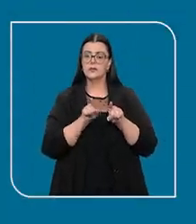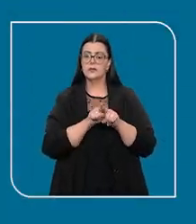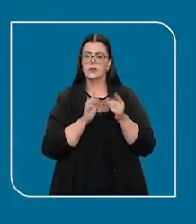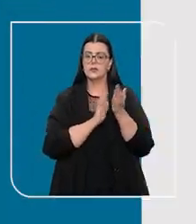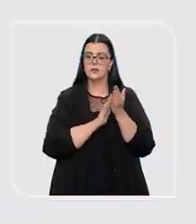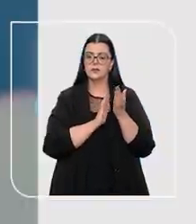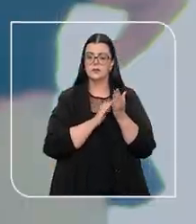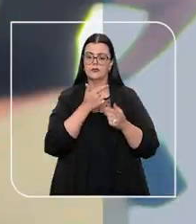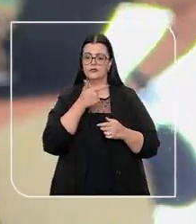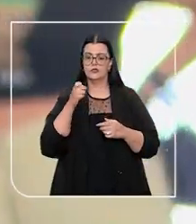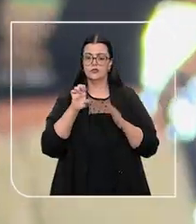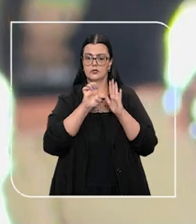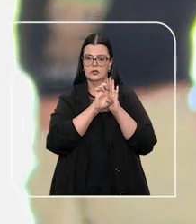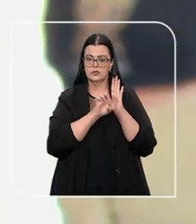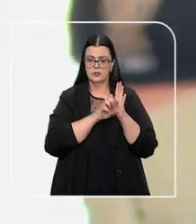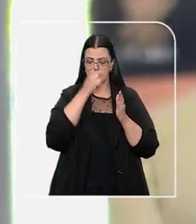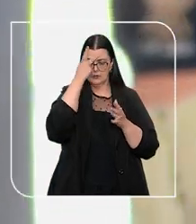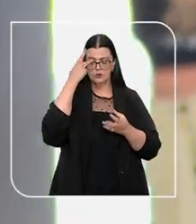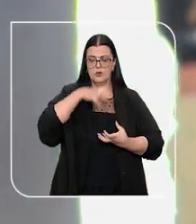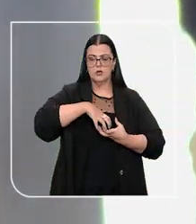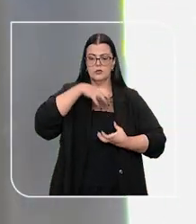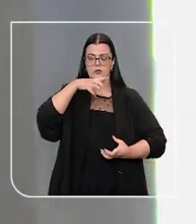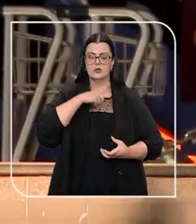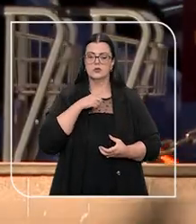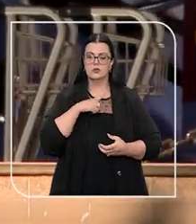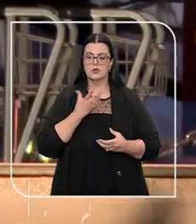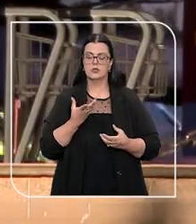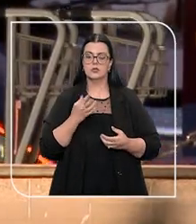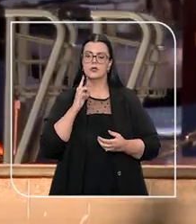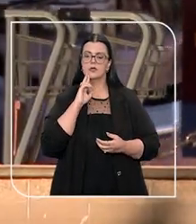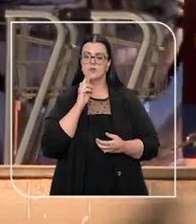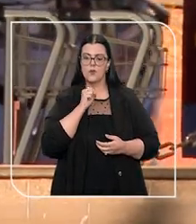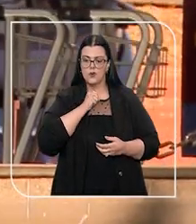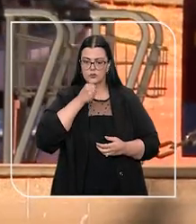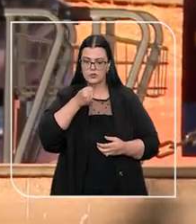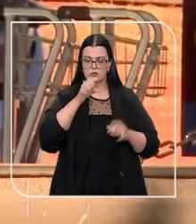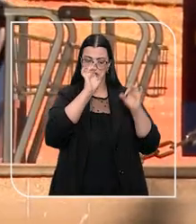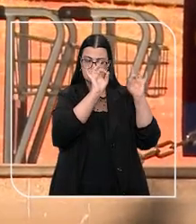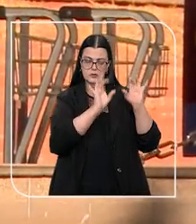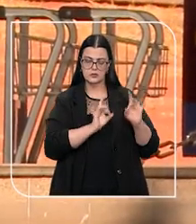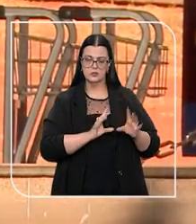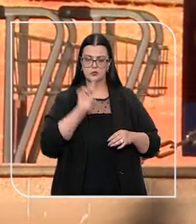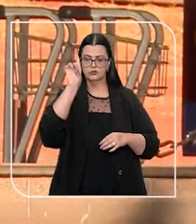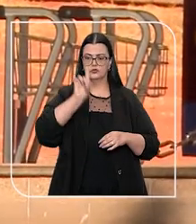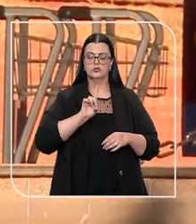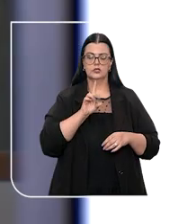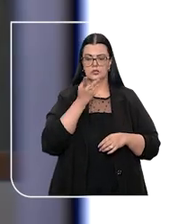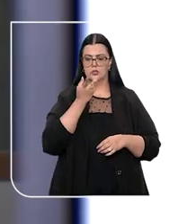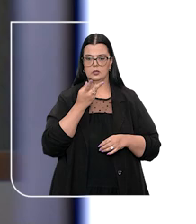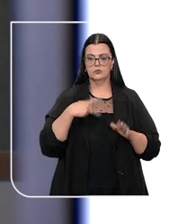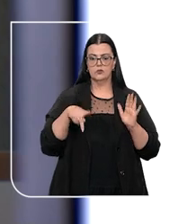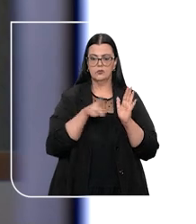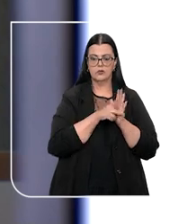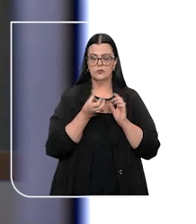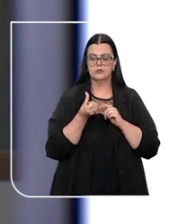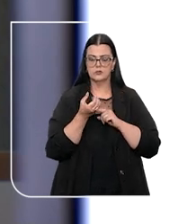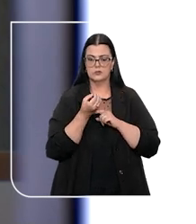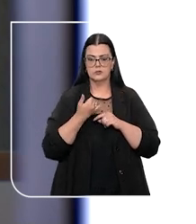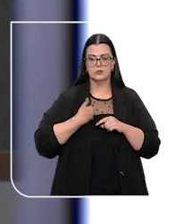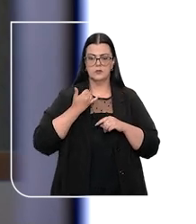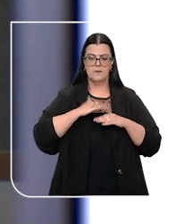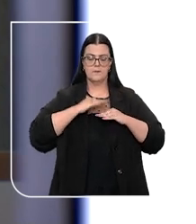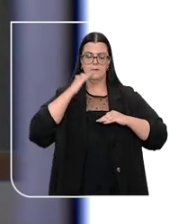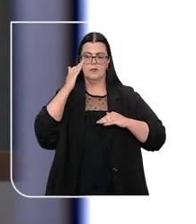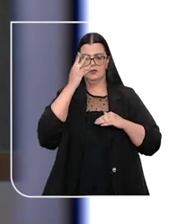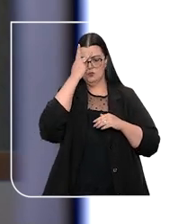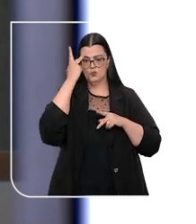disso, no aniversário de 21 anos do Estatuto da Pessoa Idosa, você confere uma reportagem especial sobre os direitos da parcela